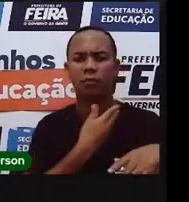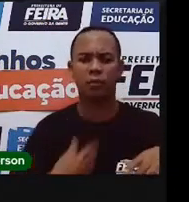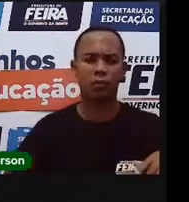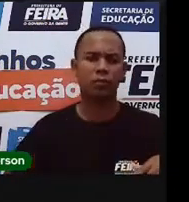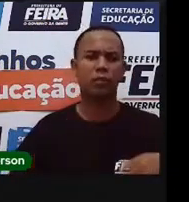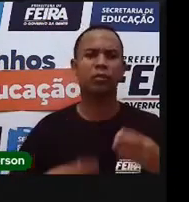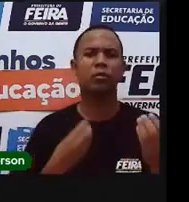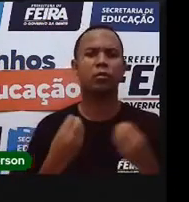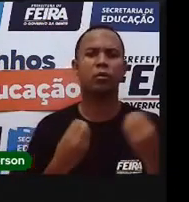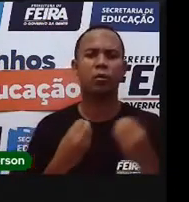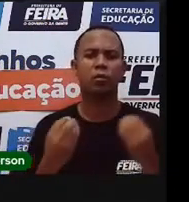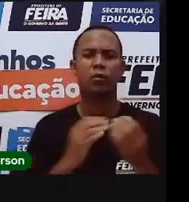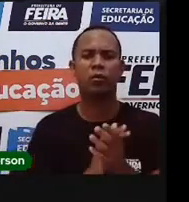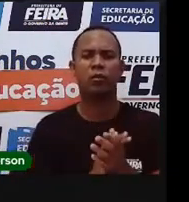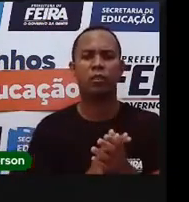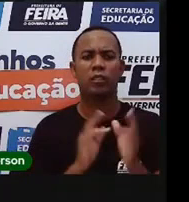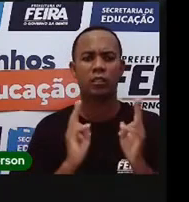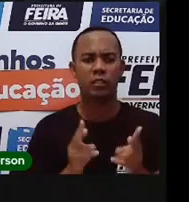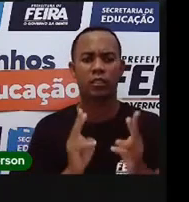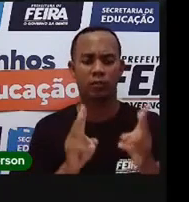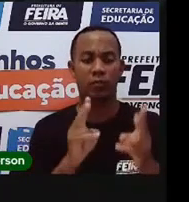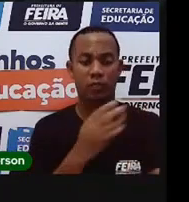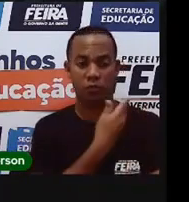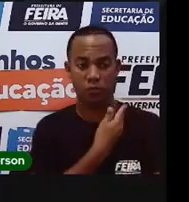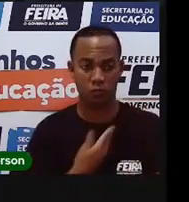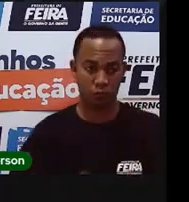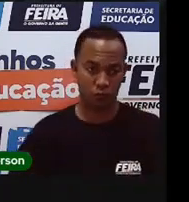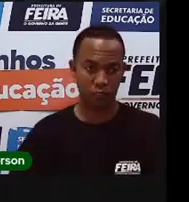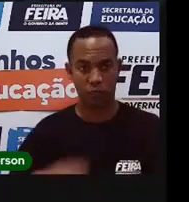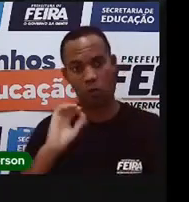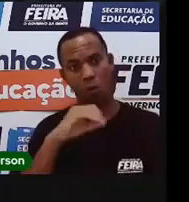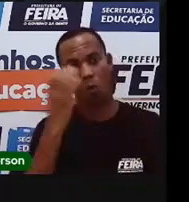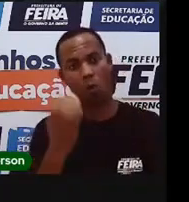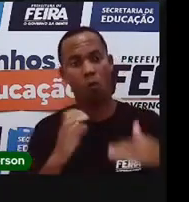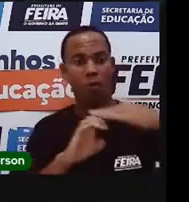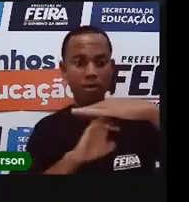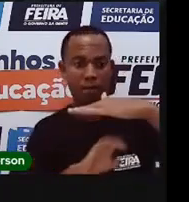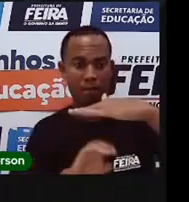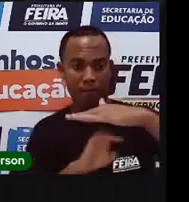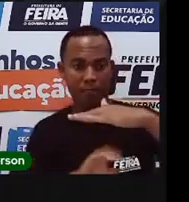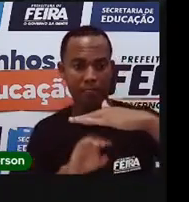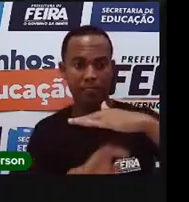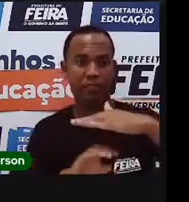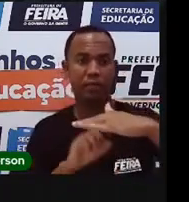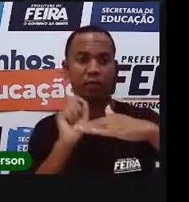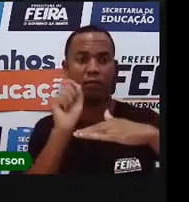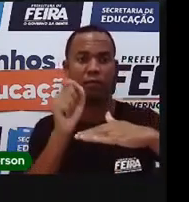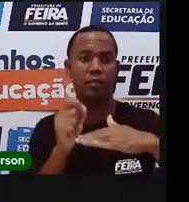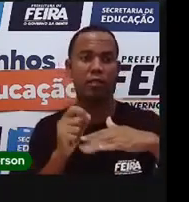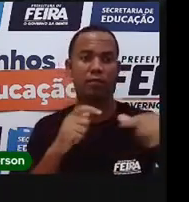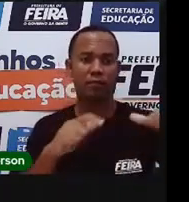serviços públicos são realizados pelo governo ou por empresas contratadas por ele.